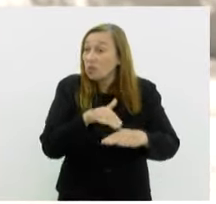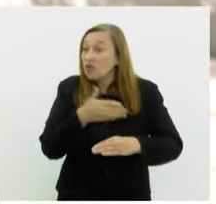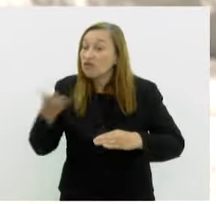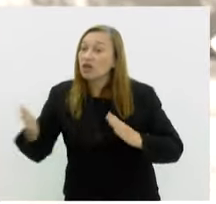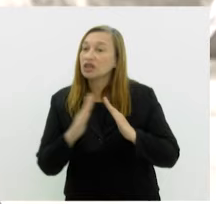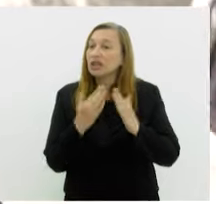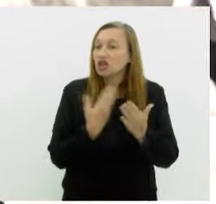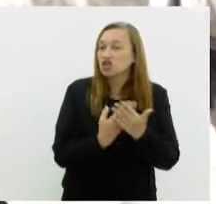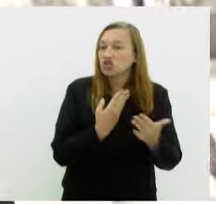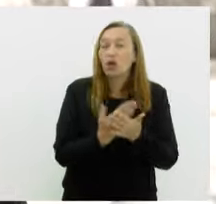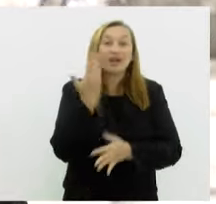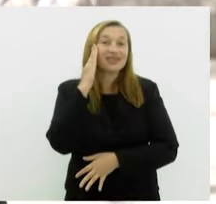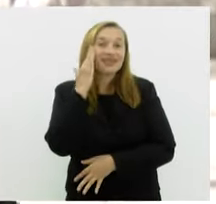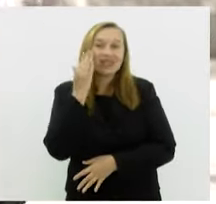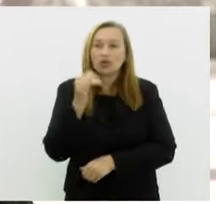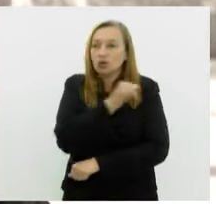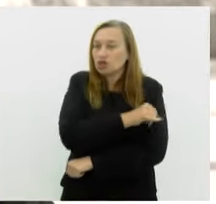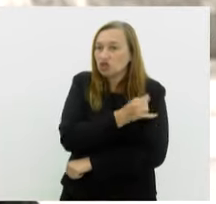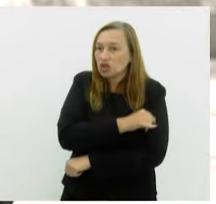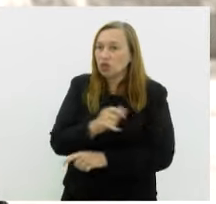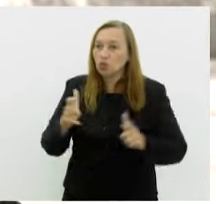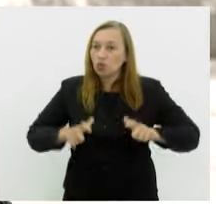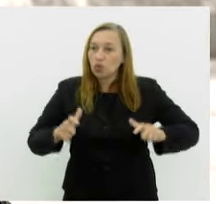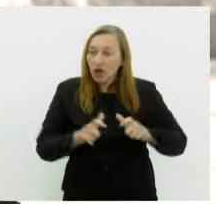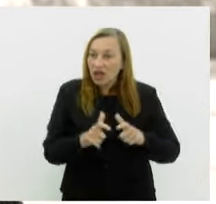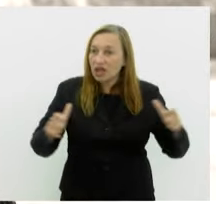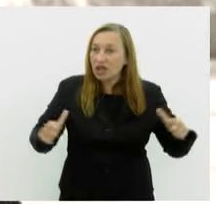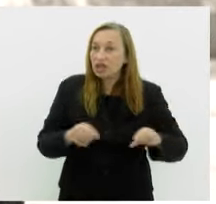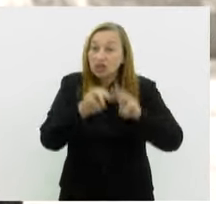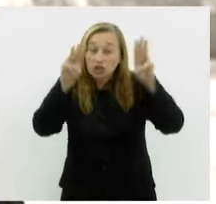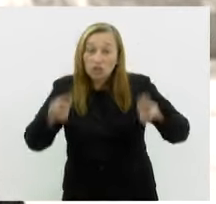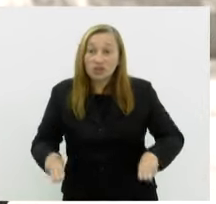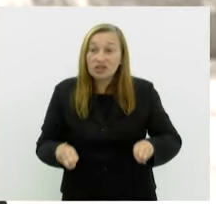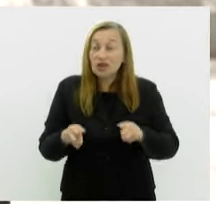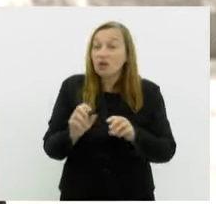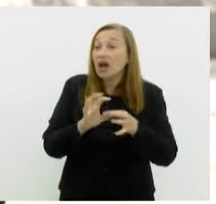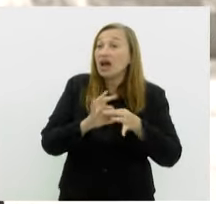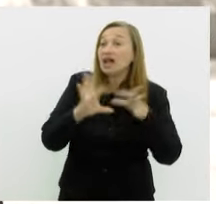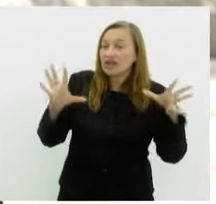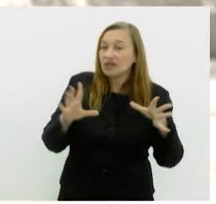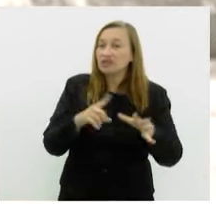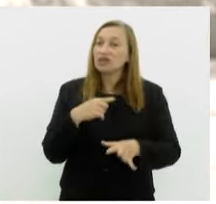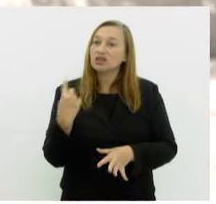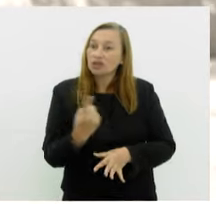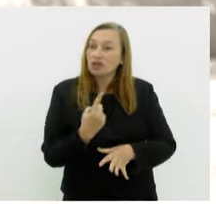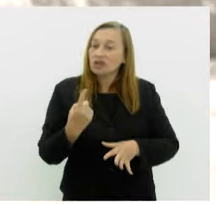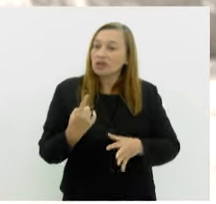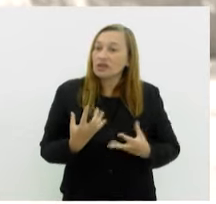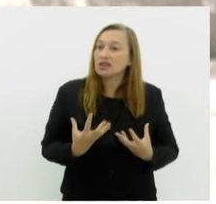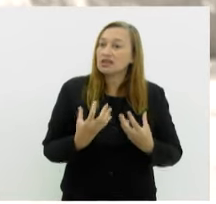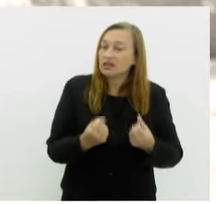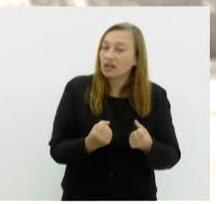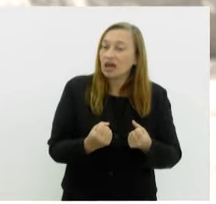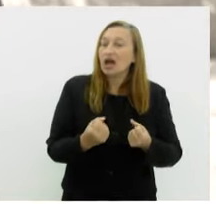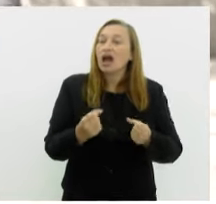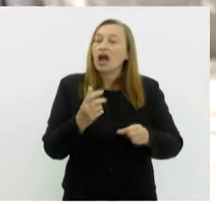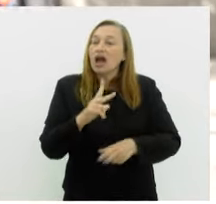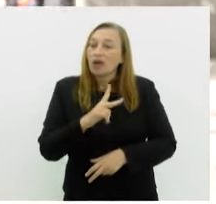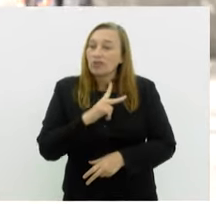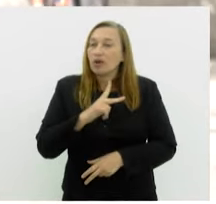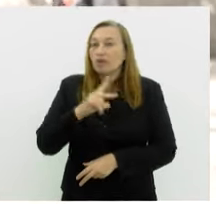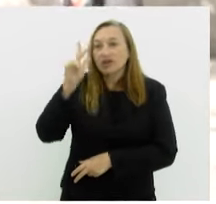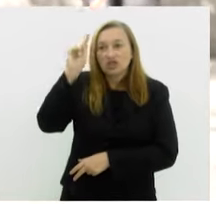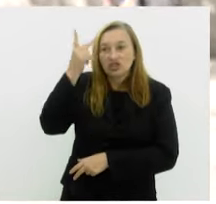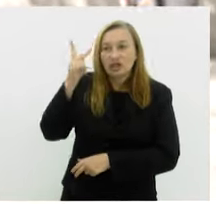entendendo o Rio de Janeiro como um grande espaço museológico a céu aberto. E a gente se apropria da história da cidade sobre a narrativa dos